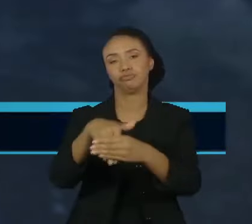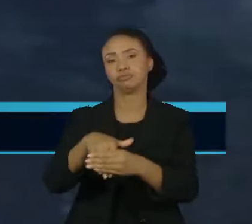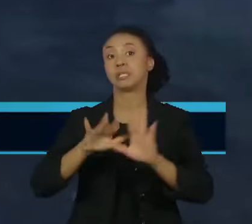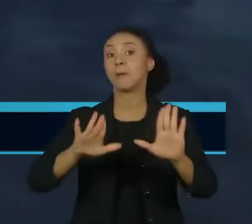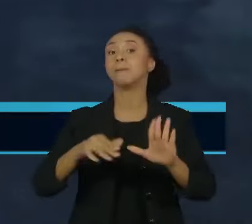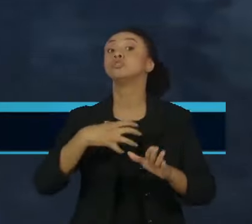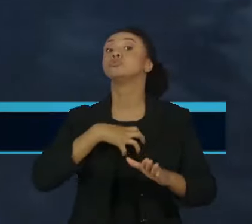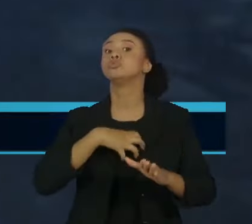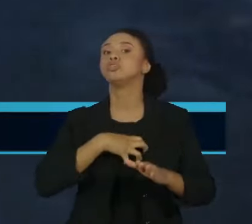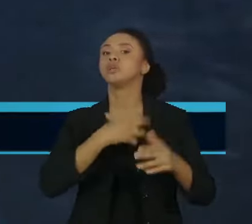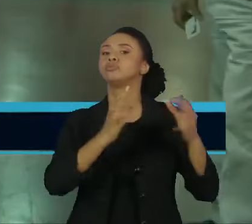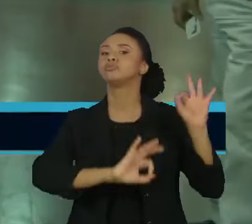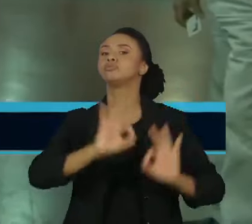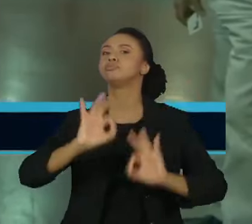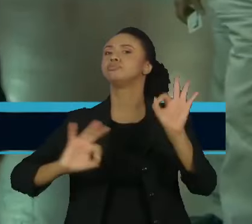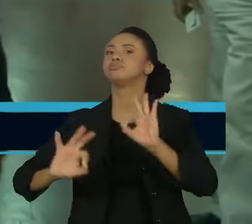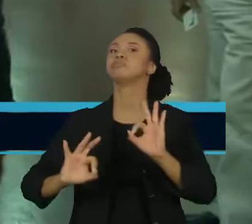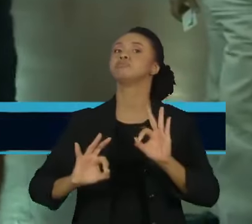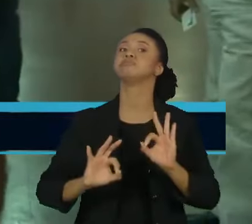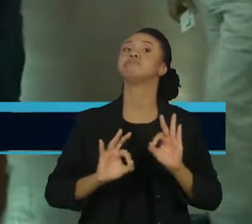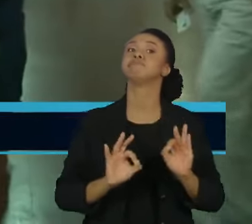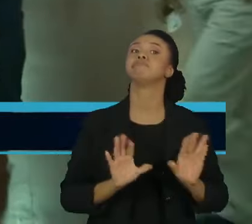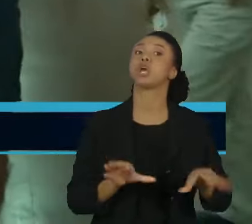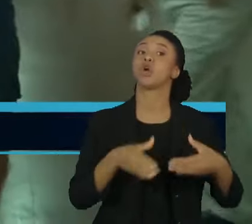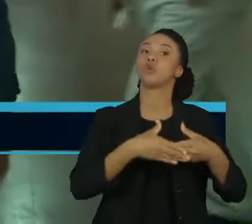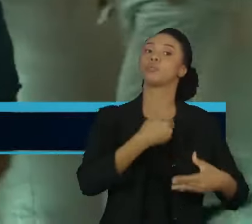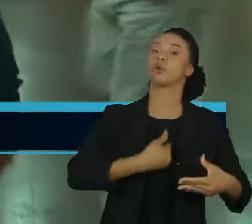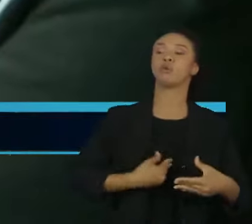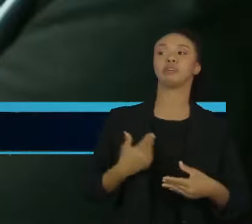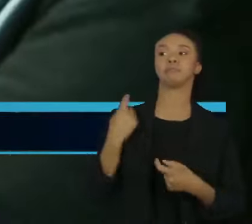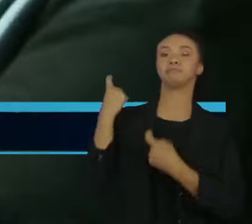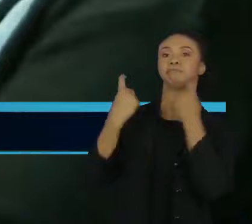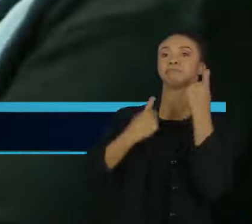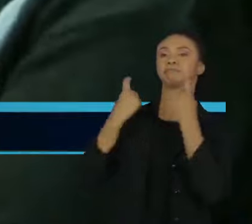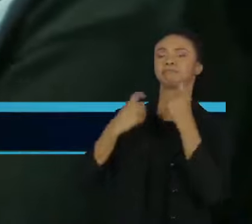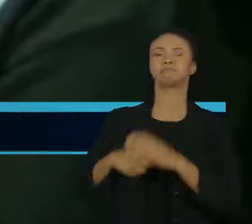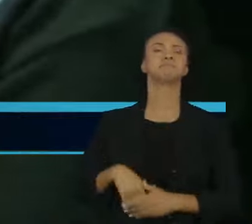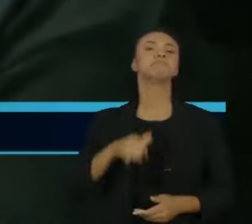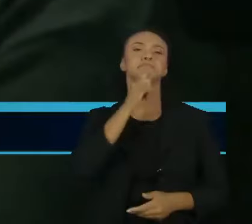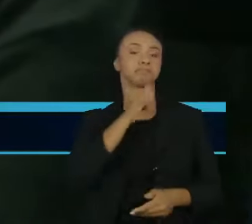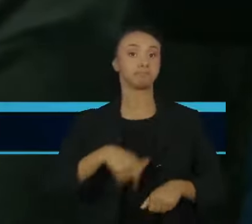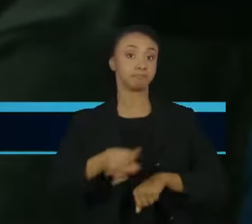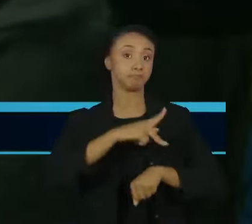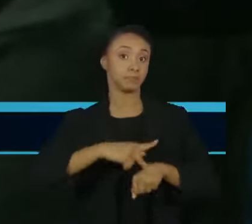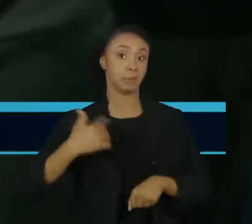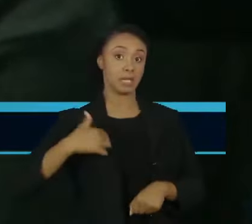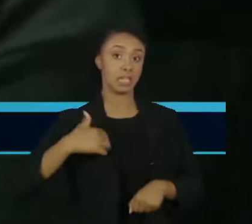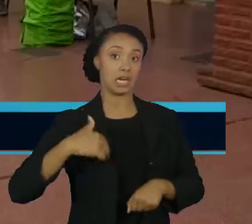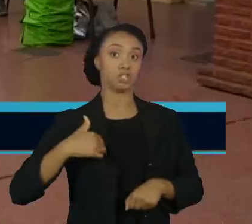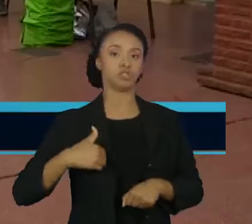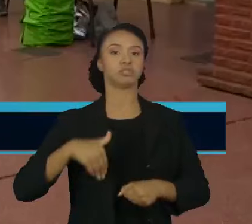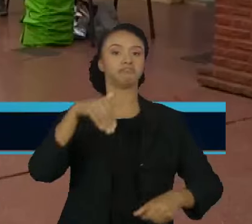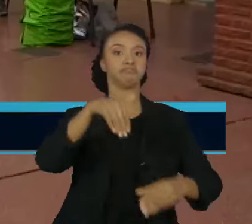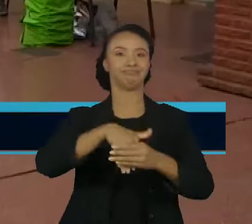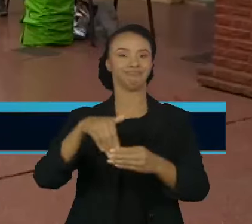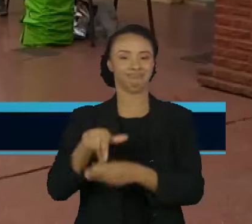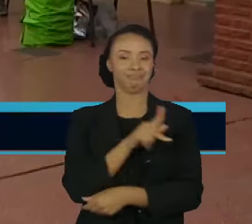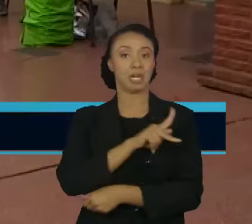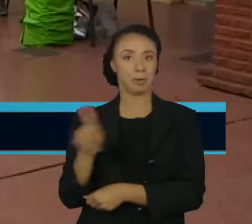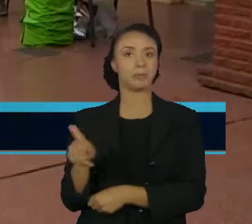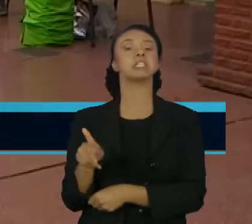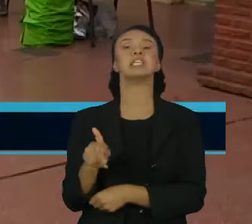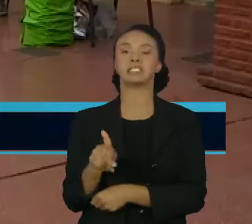preocupa as autoridades. Na Argentina, a eleição presidencial marcou a estreia da inteligência